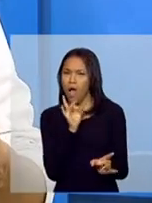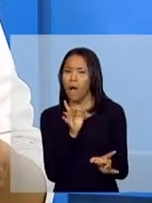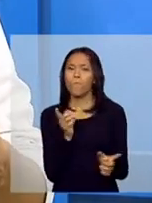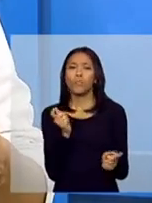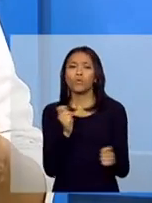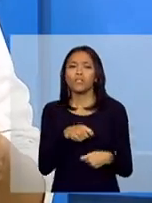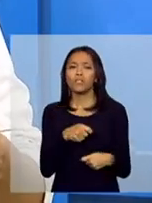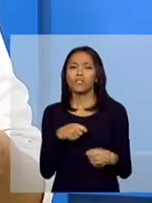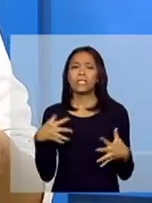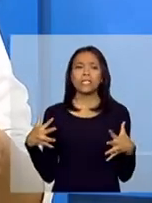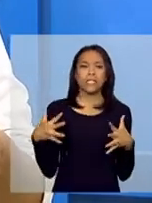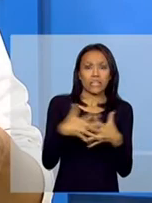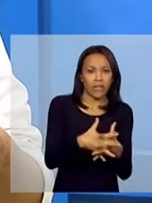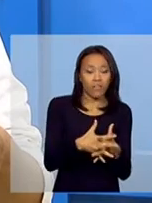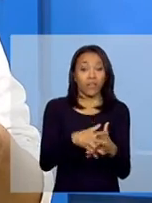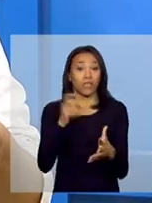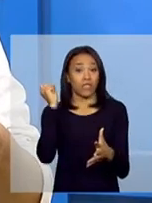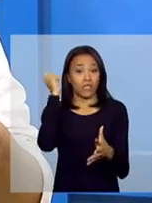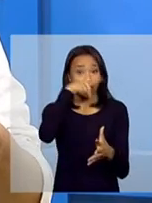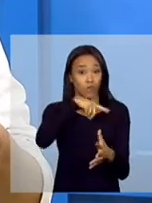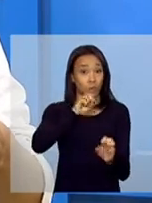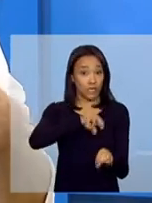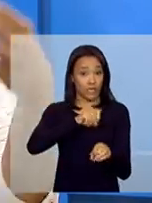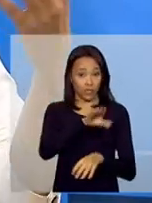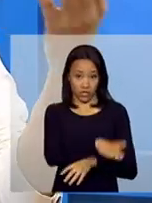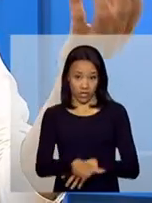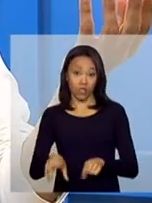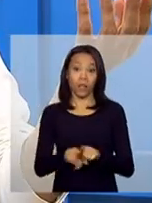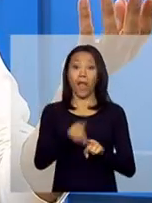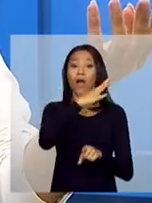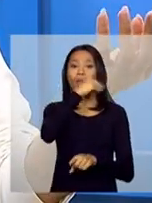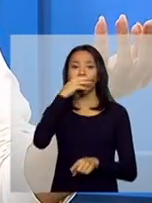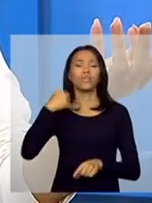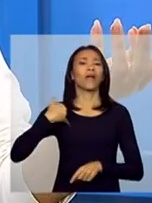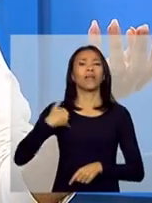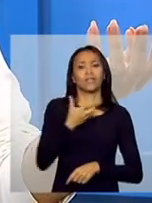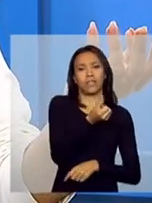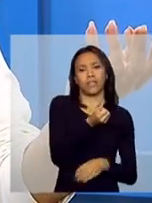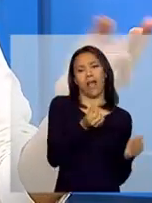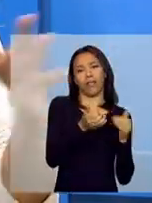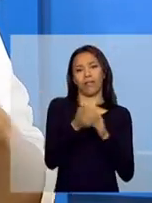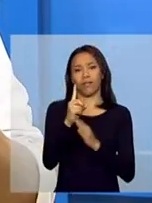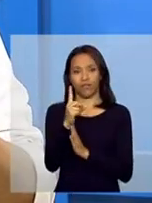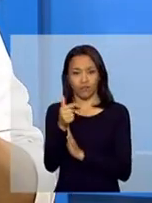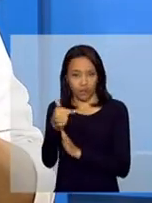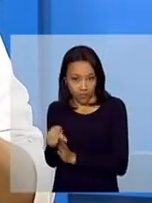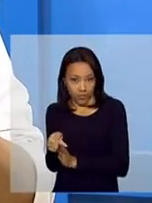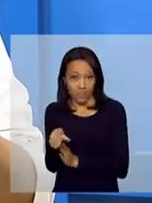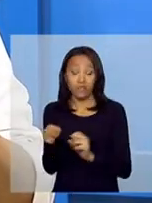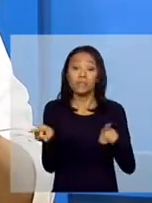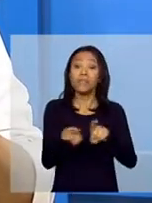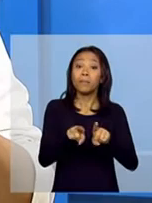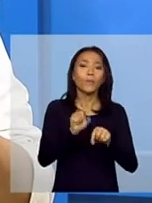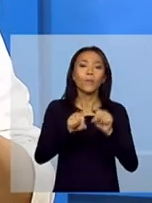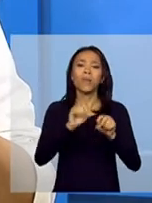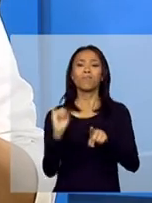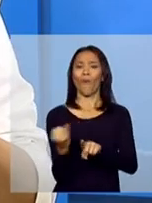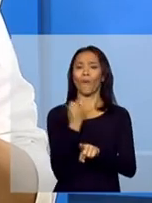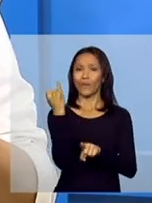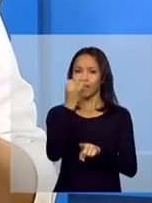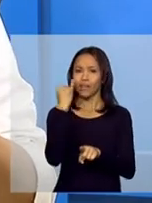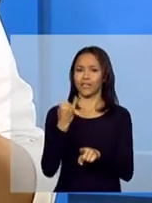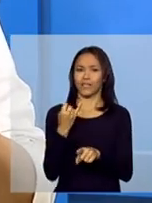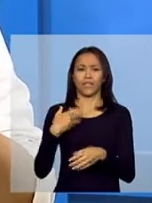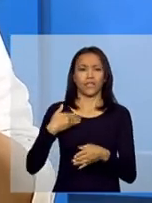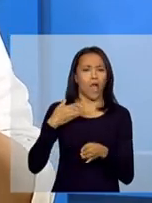interferem no acesso à educação de crianças e adolescentes entre 6 e 17 anos. E a importância do acompanhamento